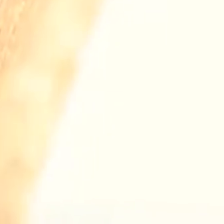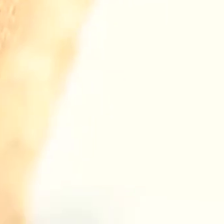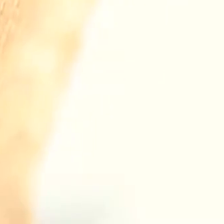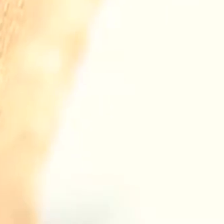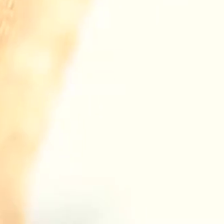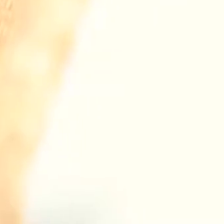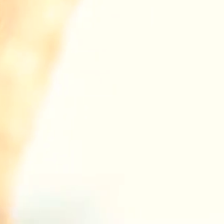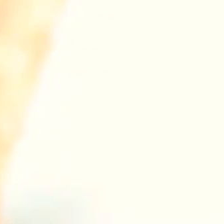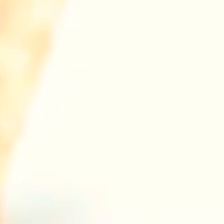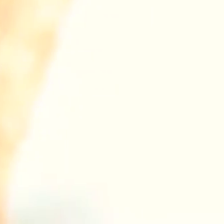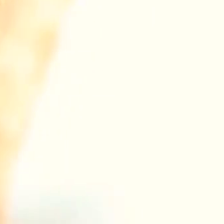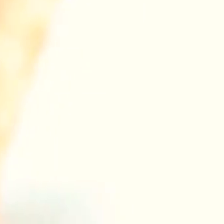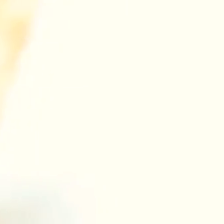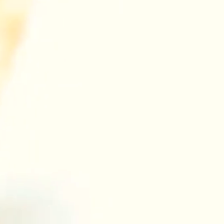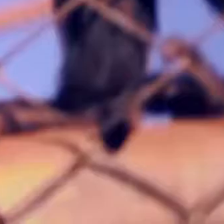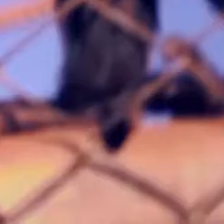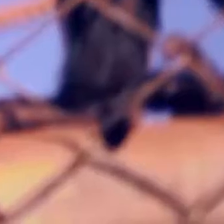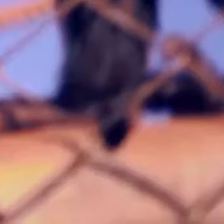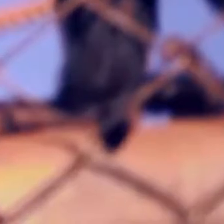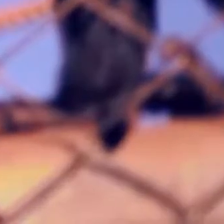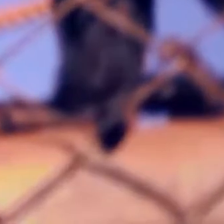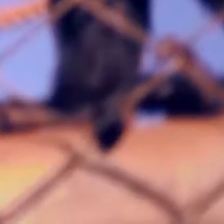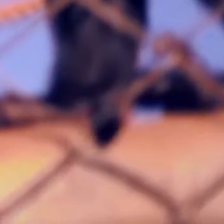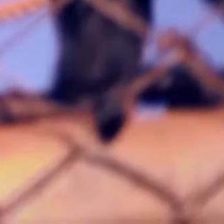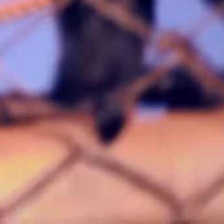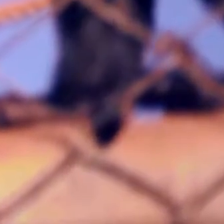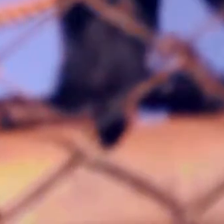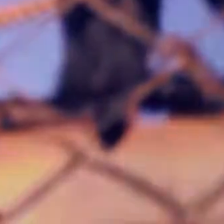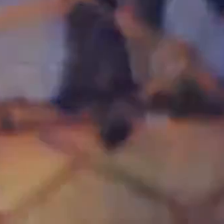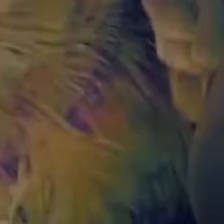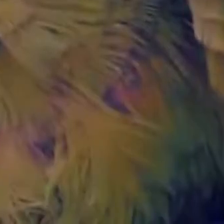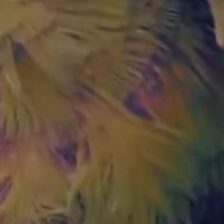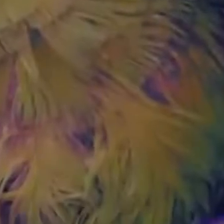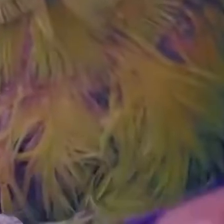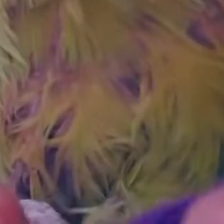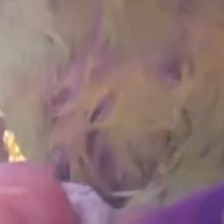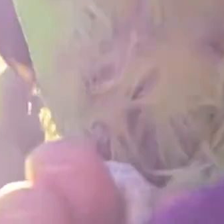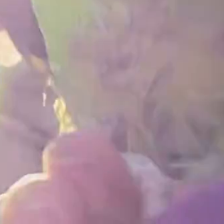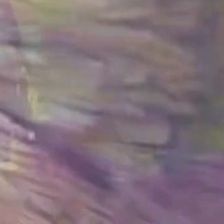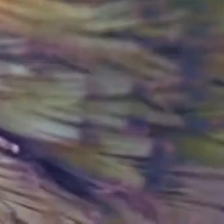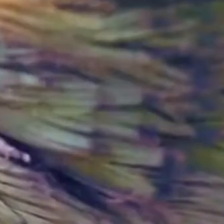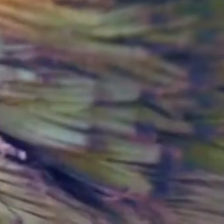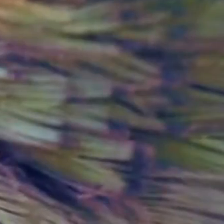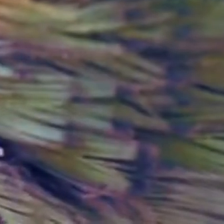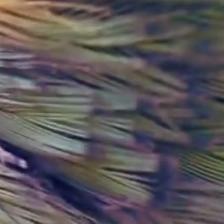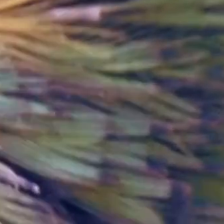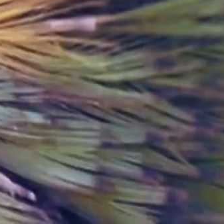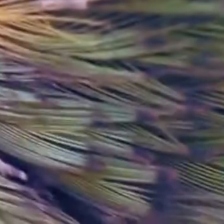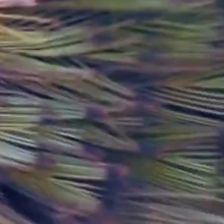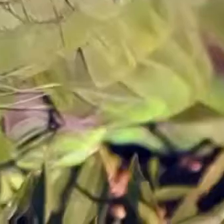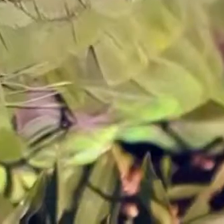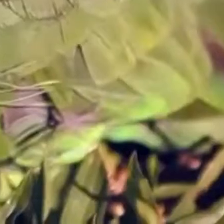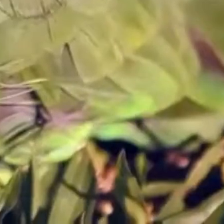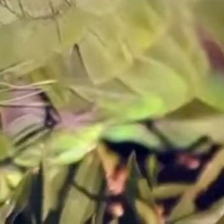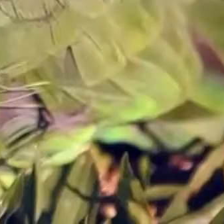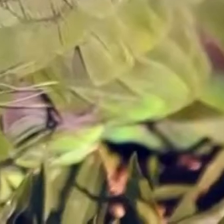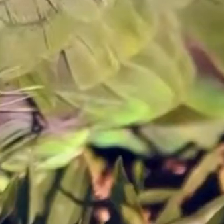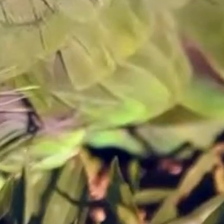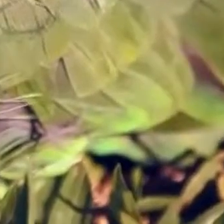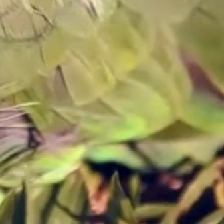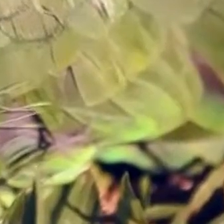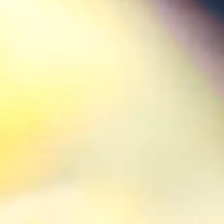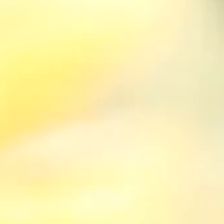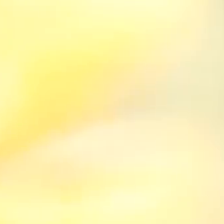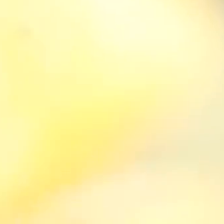veterinário, atenção e muito carinho. Oi! É um papagaio verdadeiro que chegou ao